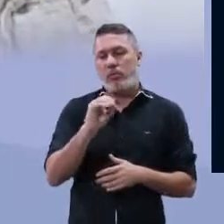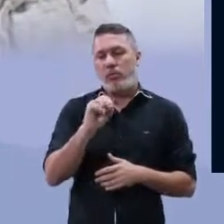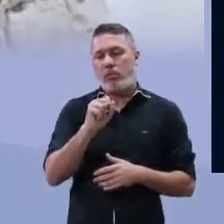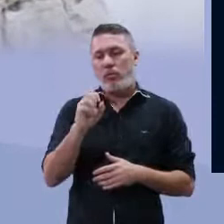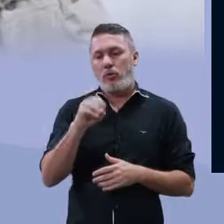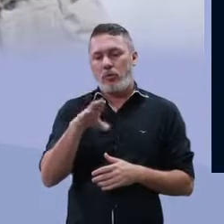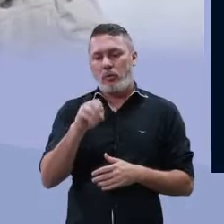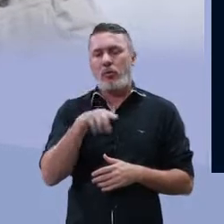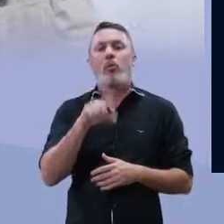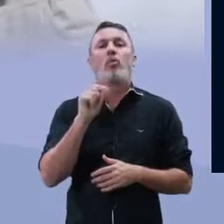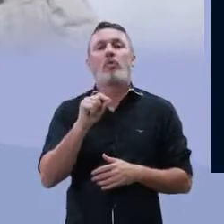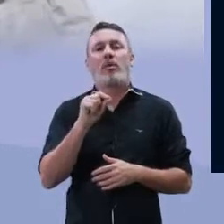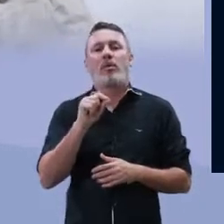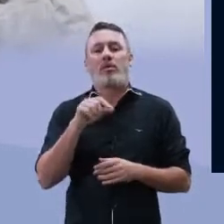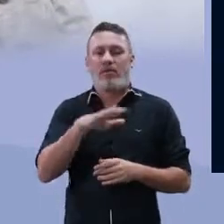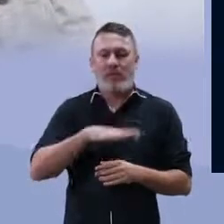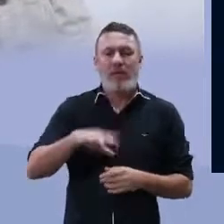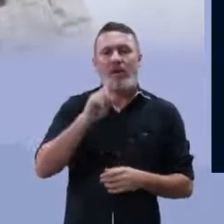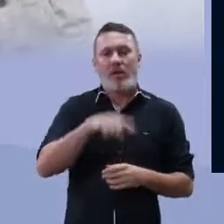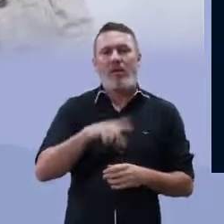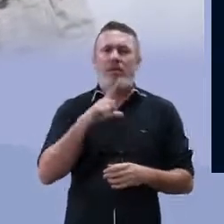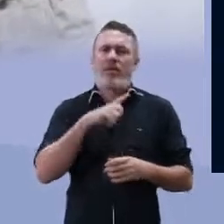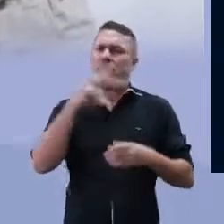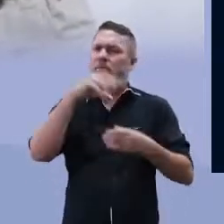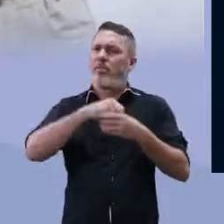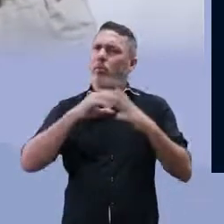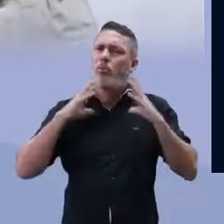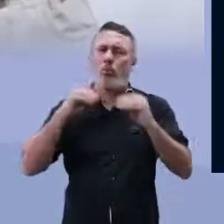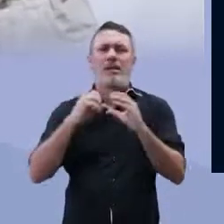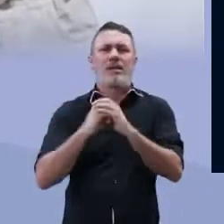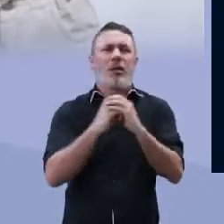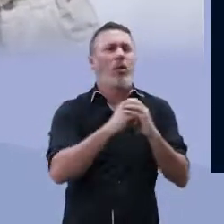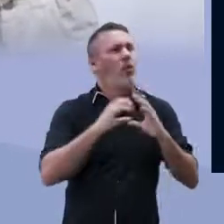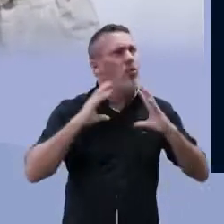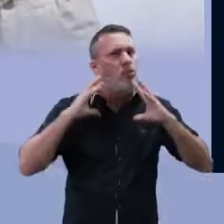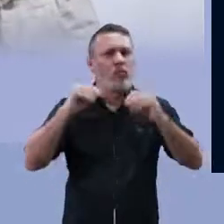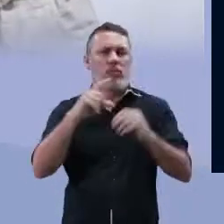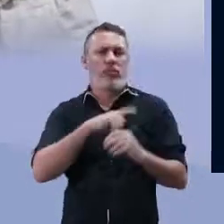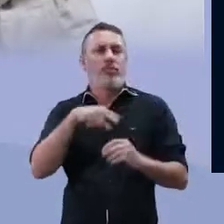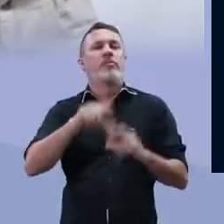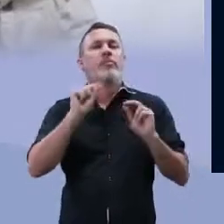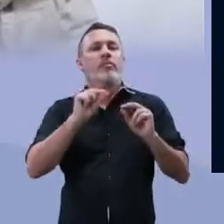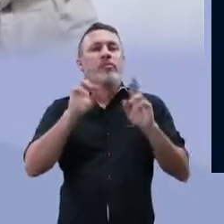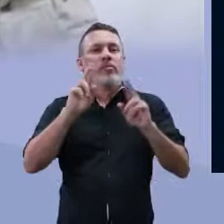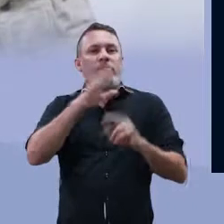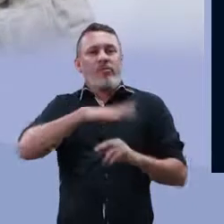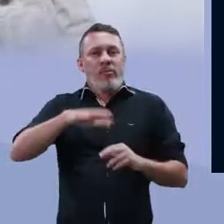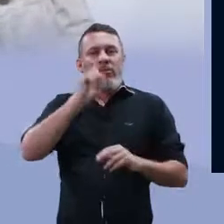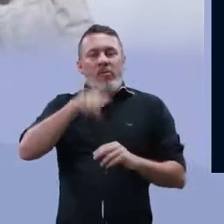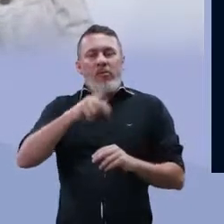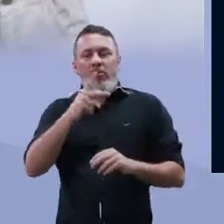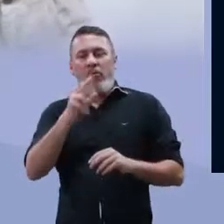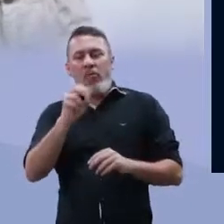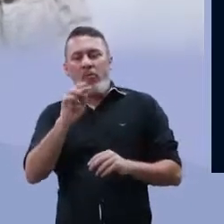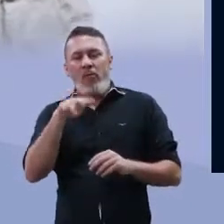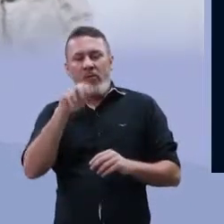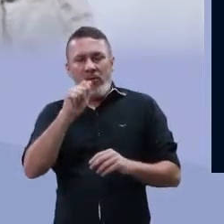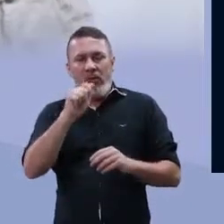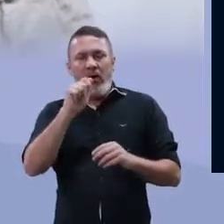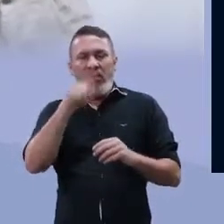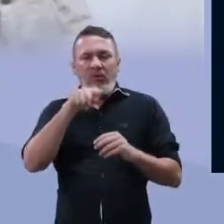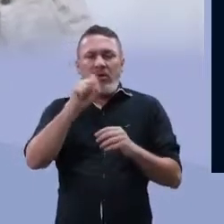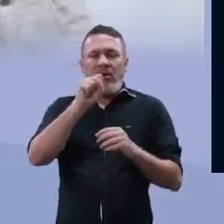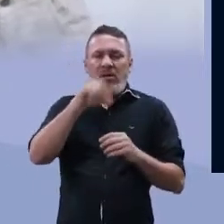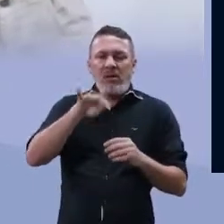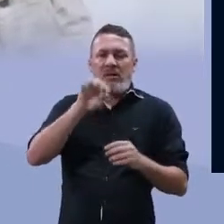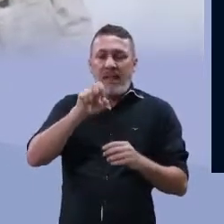Primeiro, os ribossomos, que a gente já viu que é uma organela que está presente em todas as células, que é responsável pela síntese